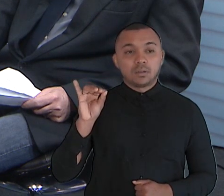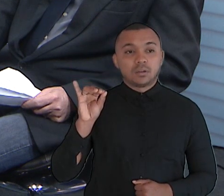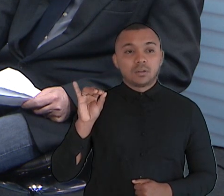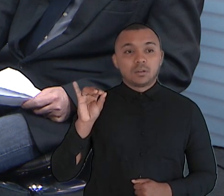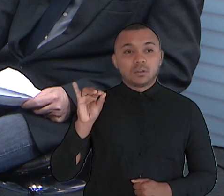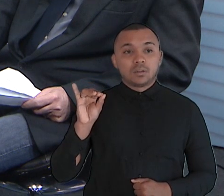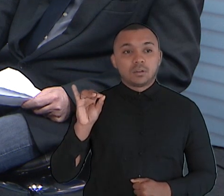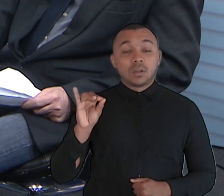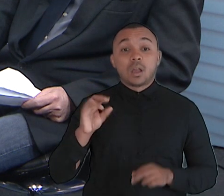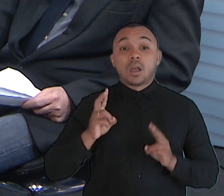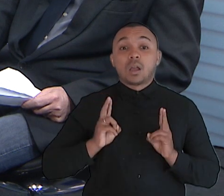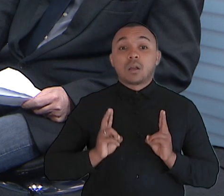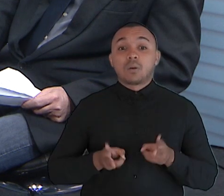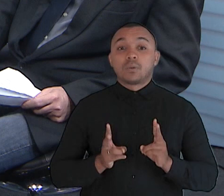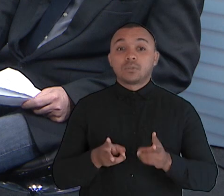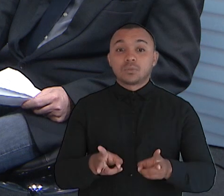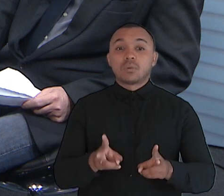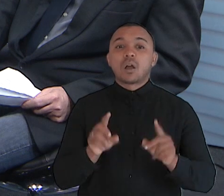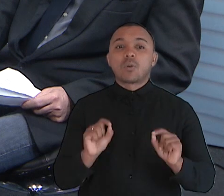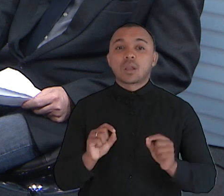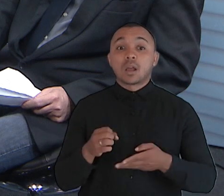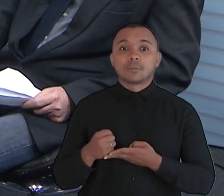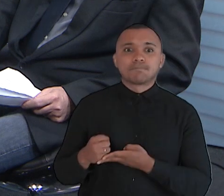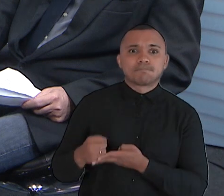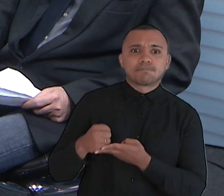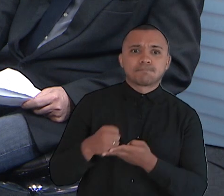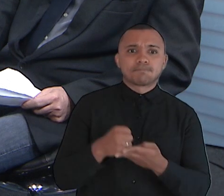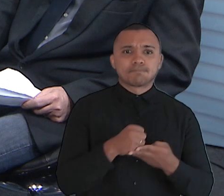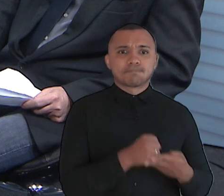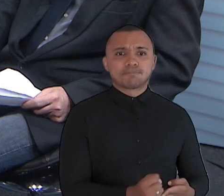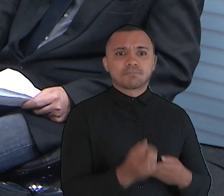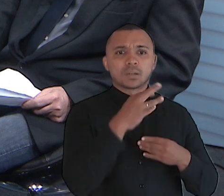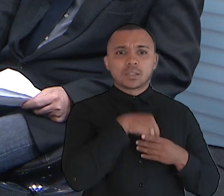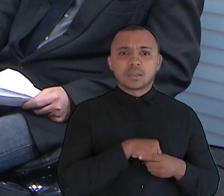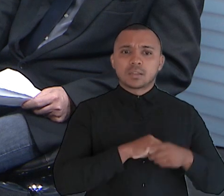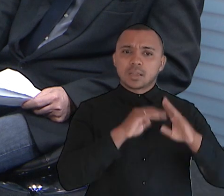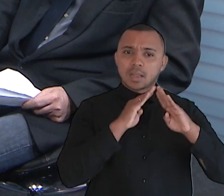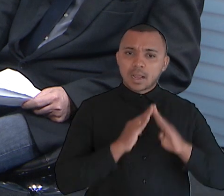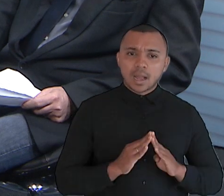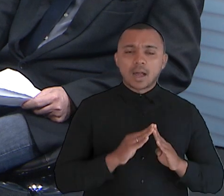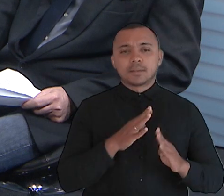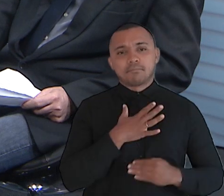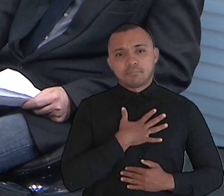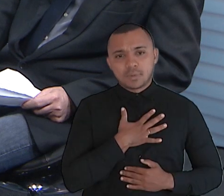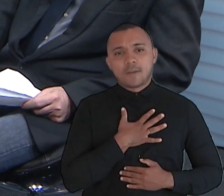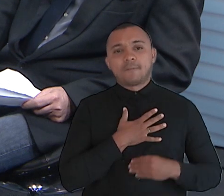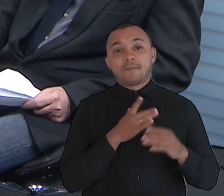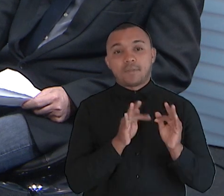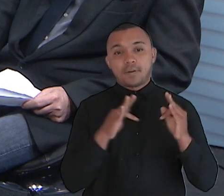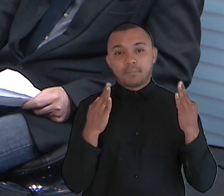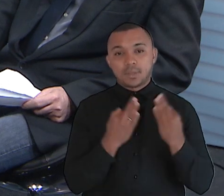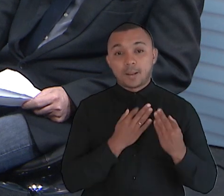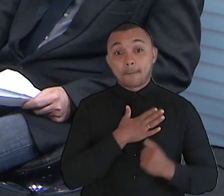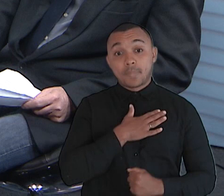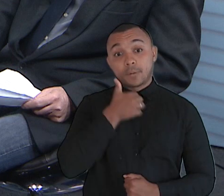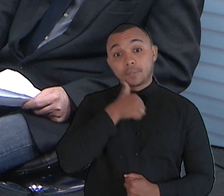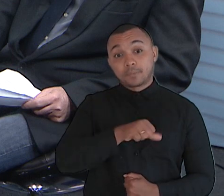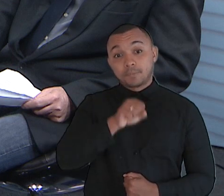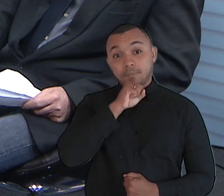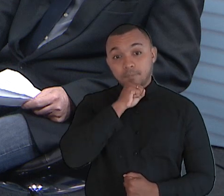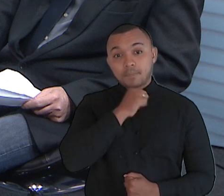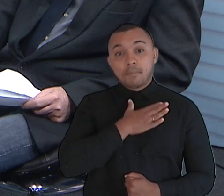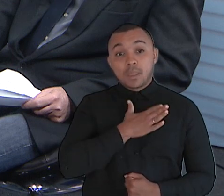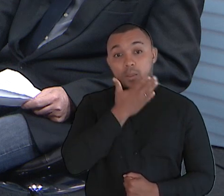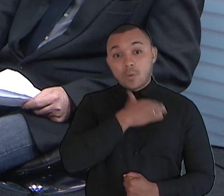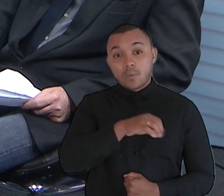sem deixar de ajudar também dentro da nossa casa, com meus pais, que ainda eu criança, e meus pais, veio todo